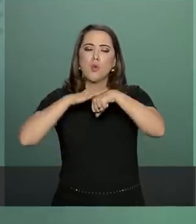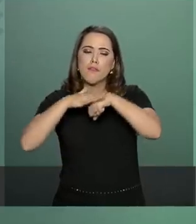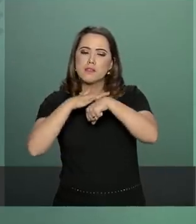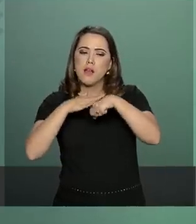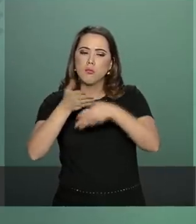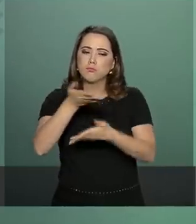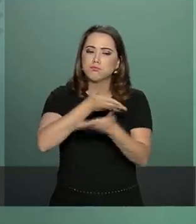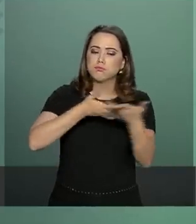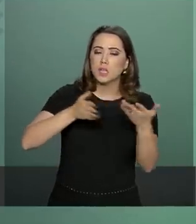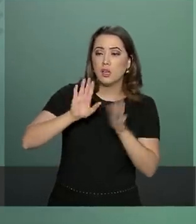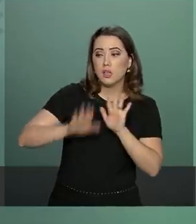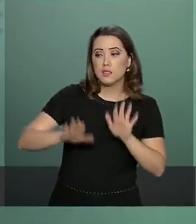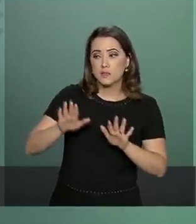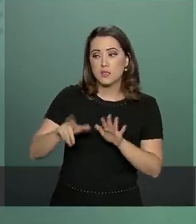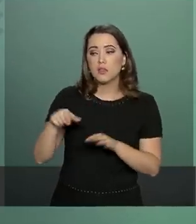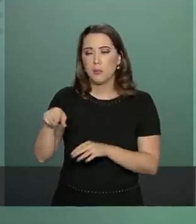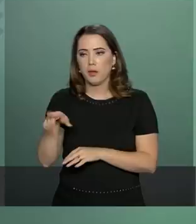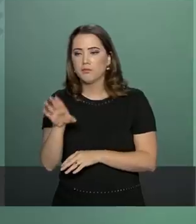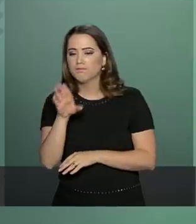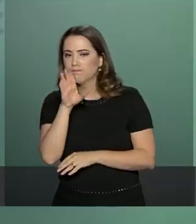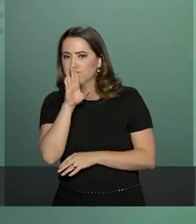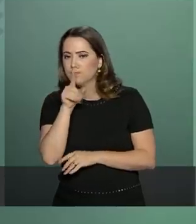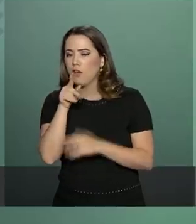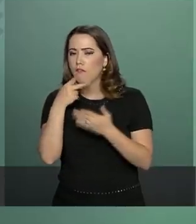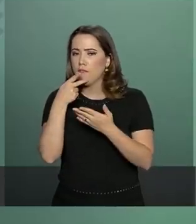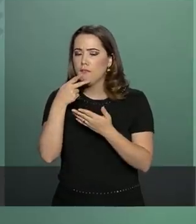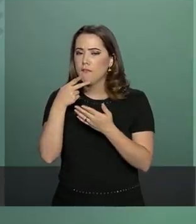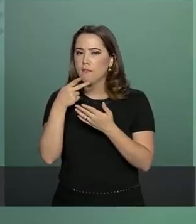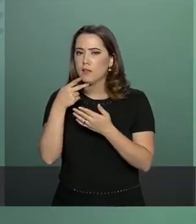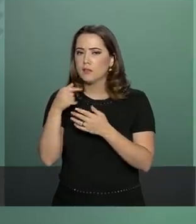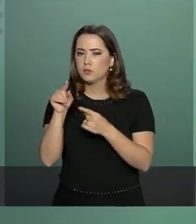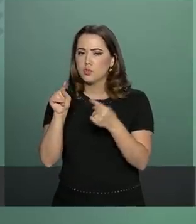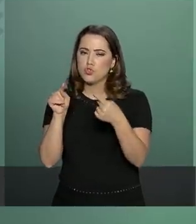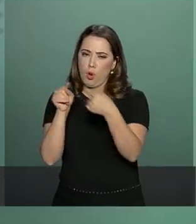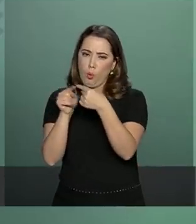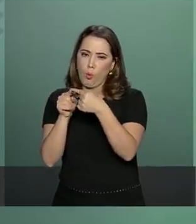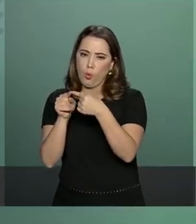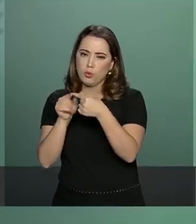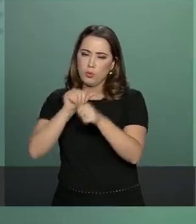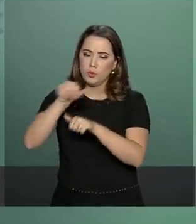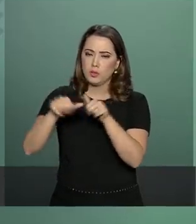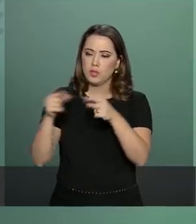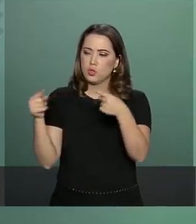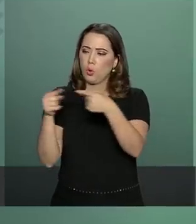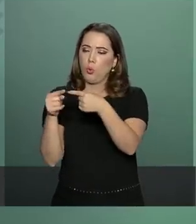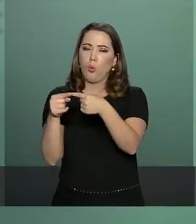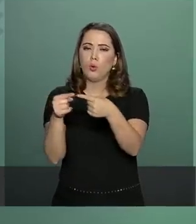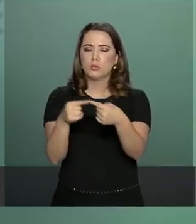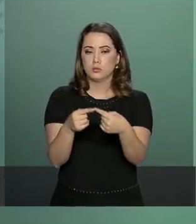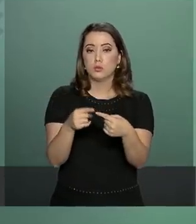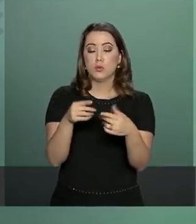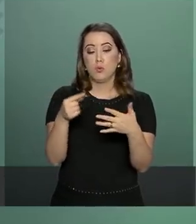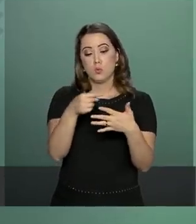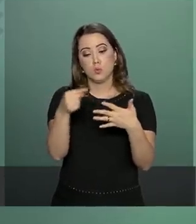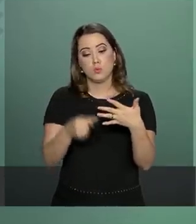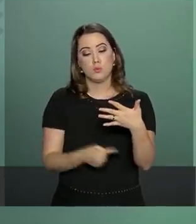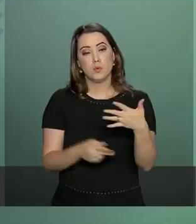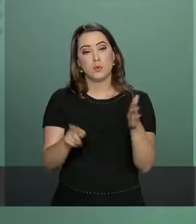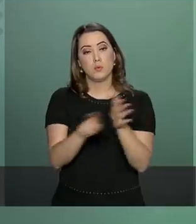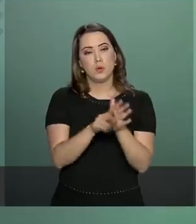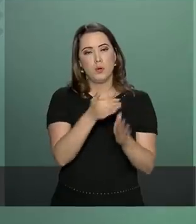aceitar ser convencido sobre os pontos do governo. Você me fez uma primeira pergunta, por favor.